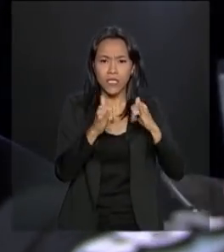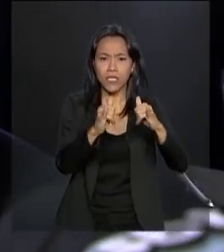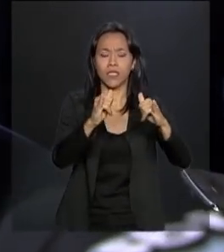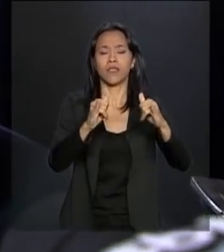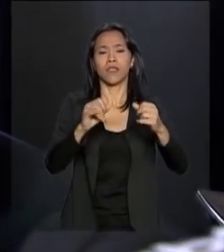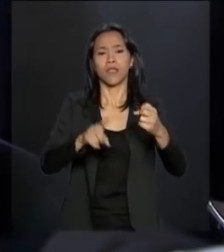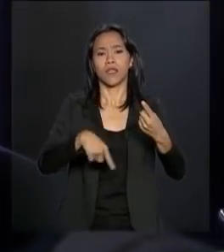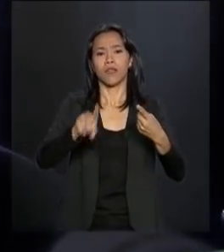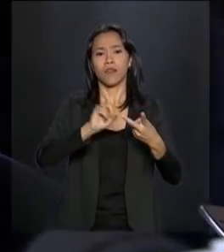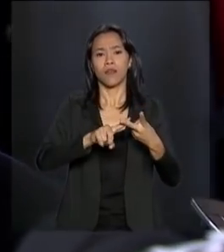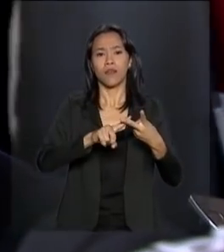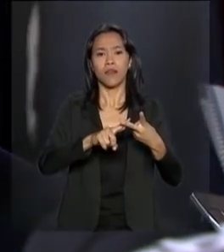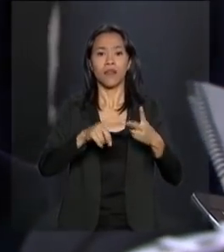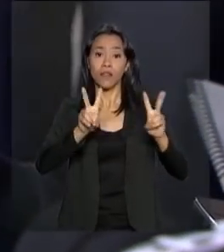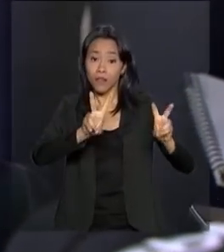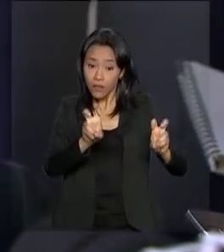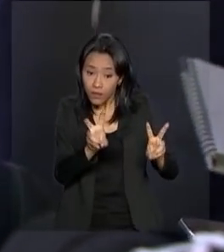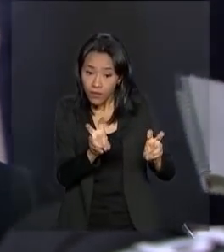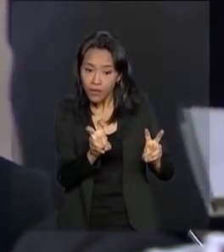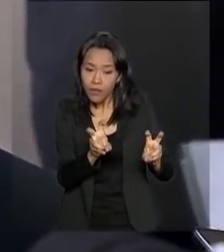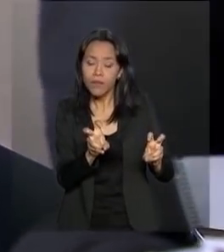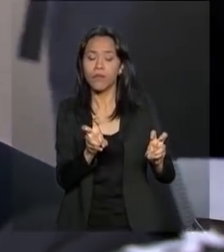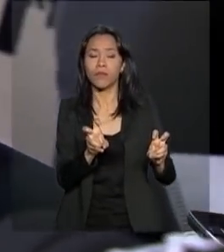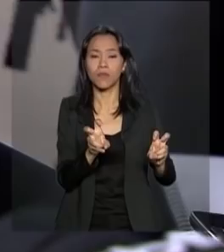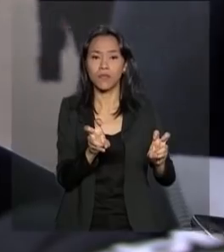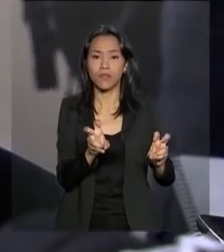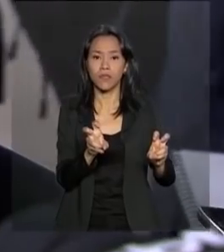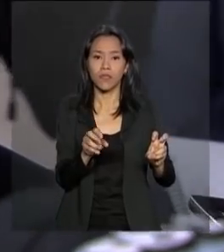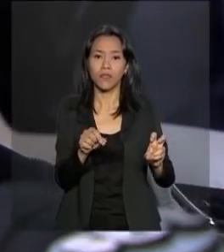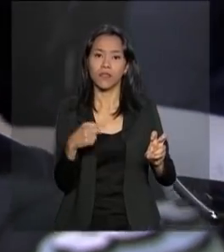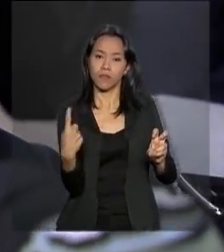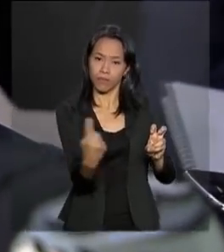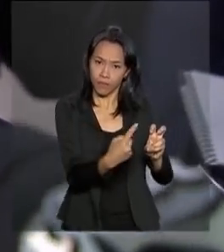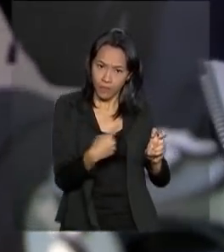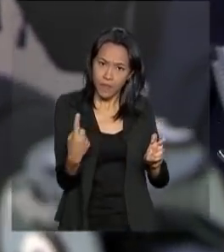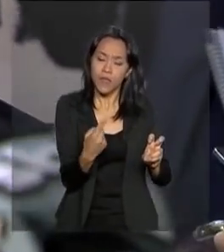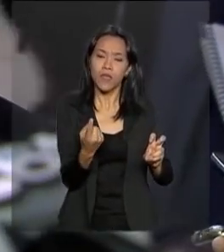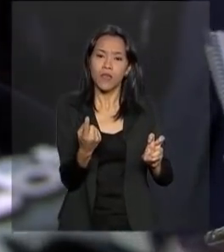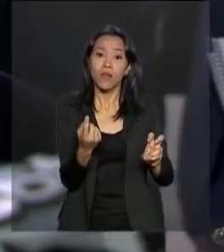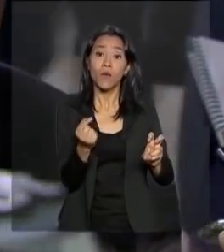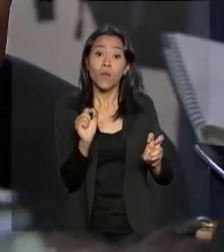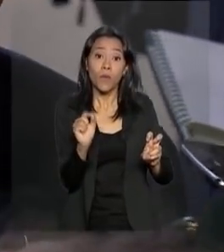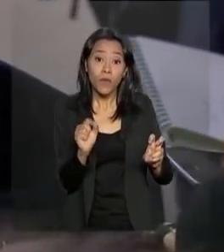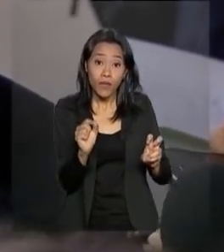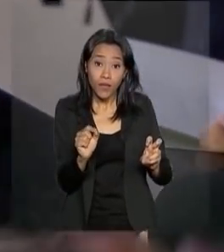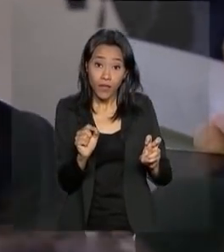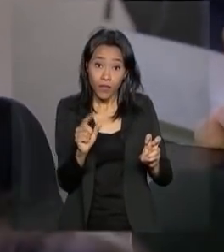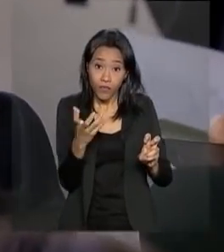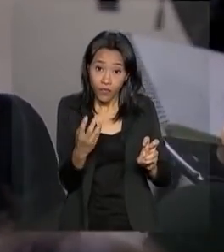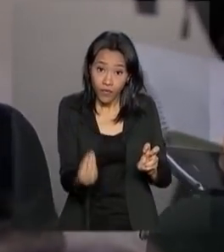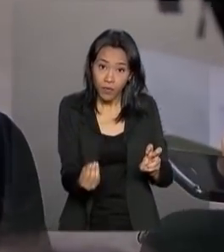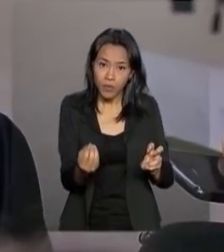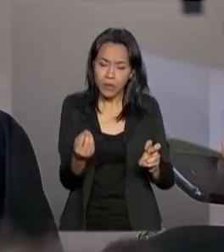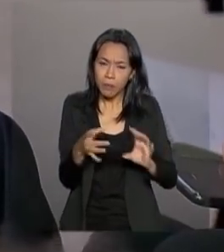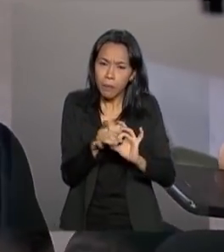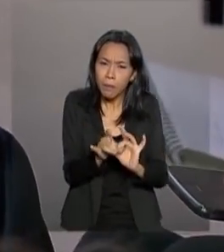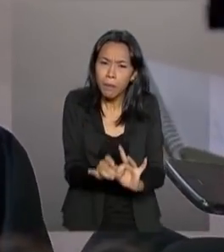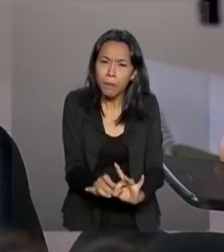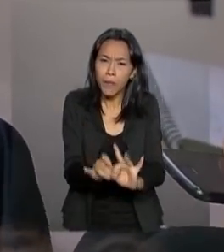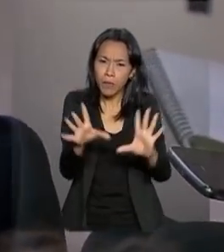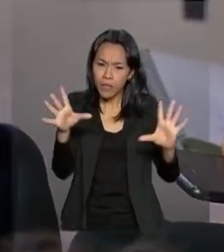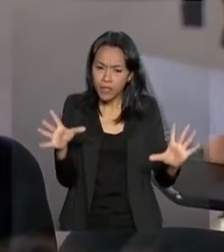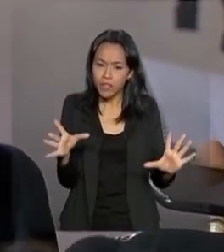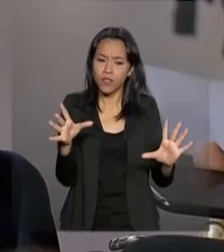em matéria de como aprovechar melhor o água e para isso as novas tecnologias vão nos permitir um